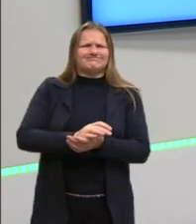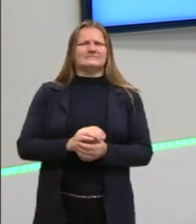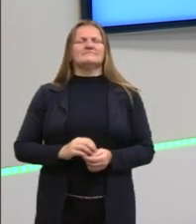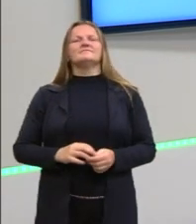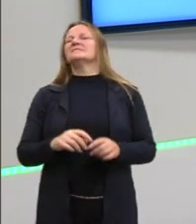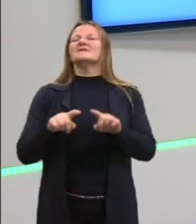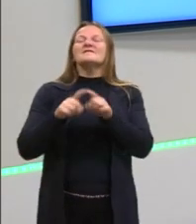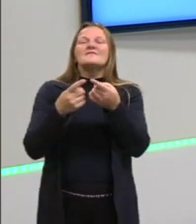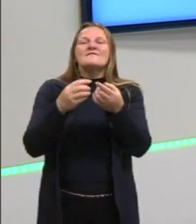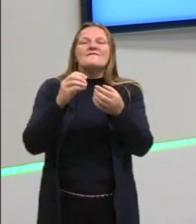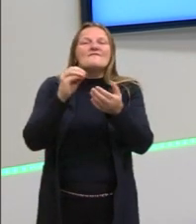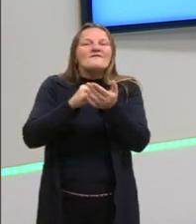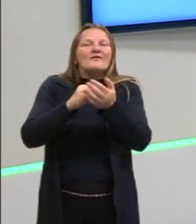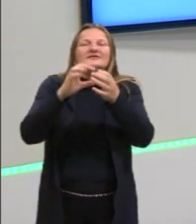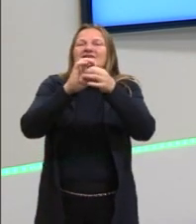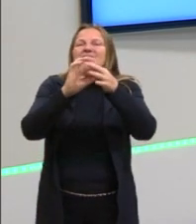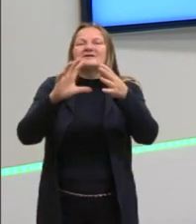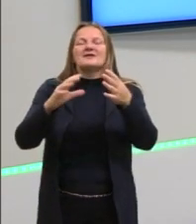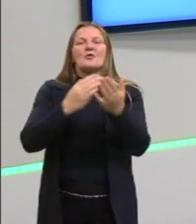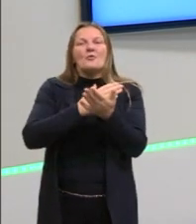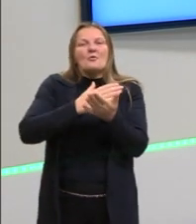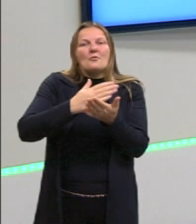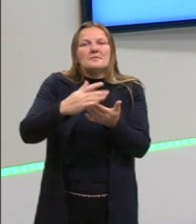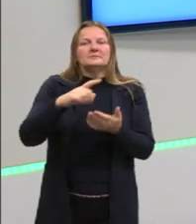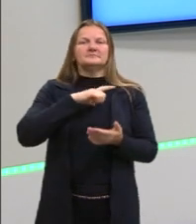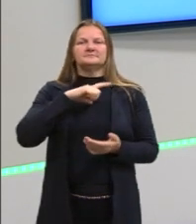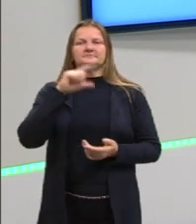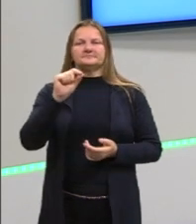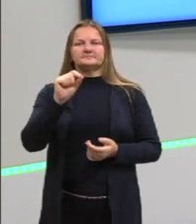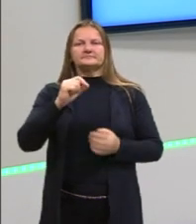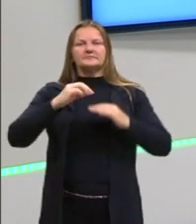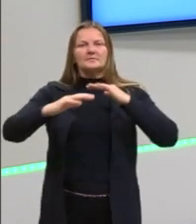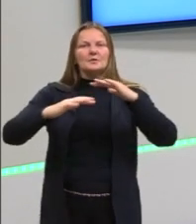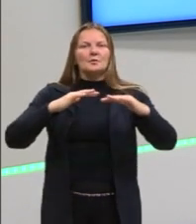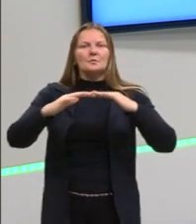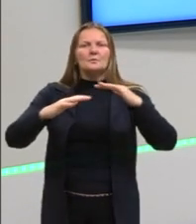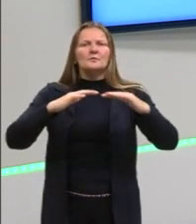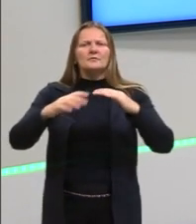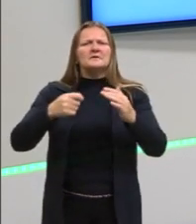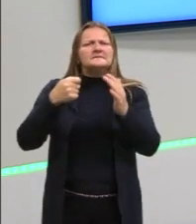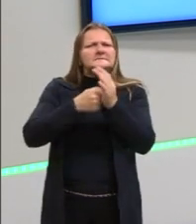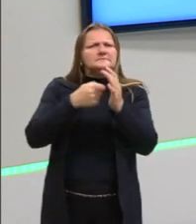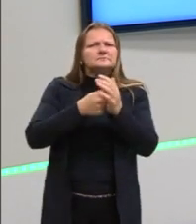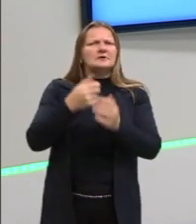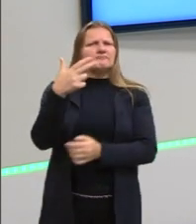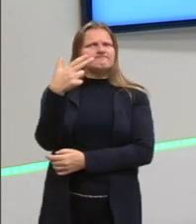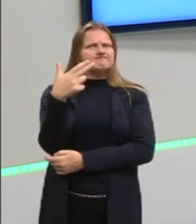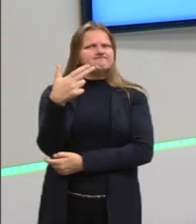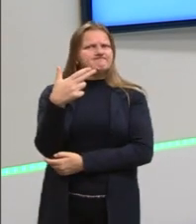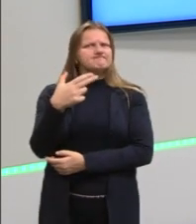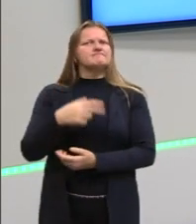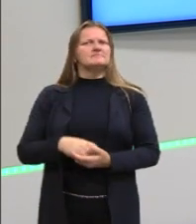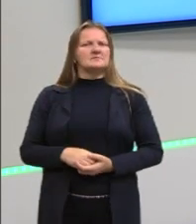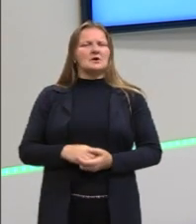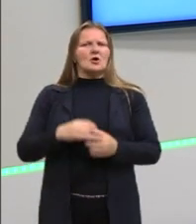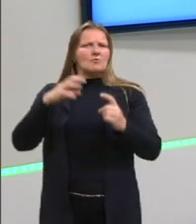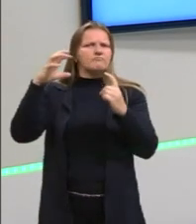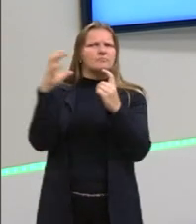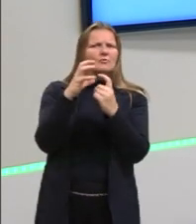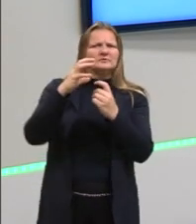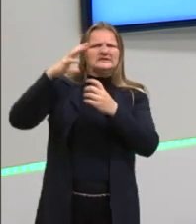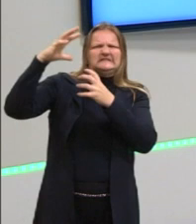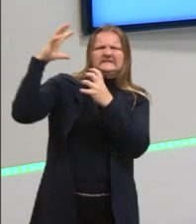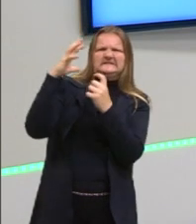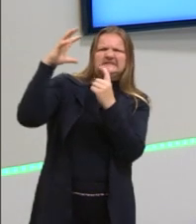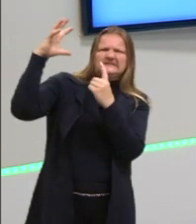a falta de liberdade, começou a se ter um movimento de luta armada contra essa opressão,